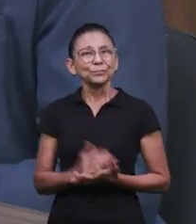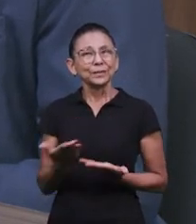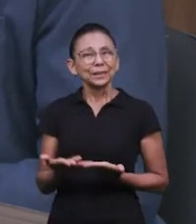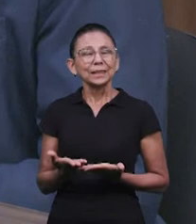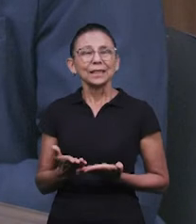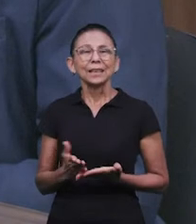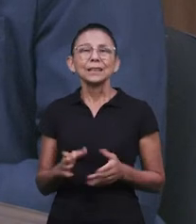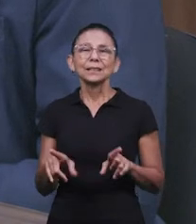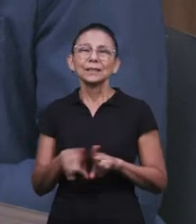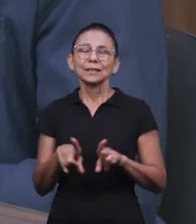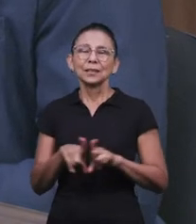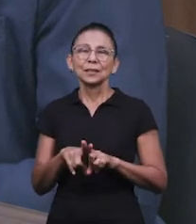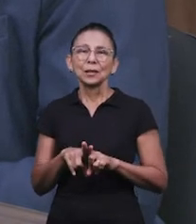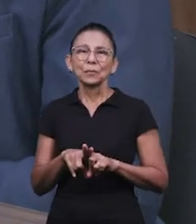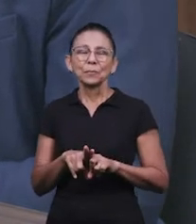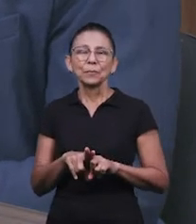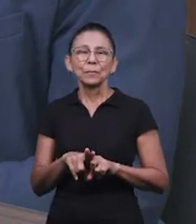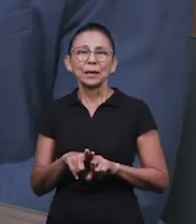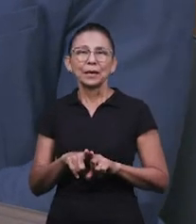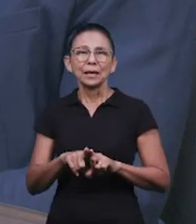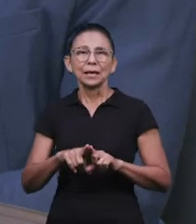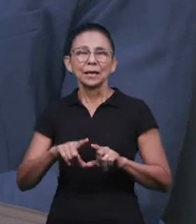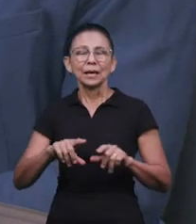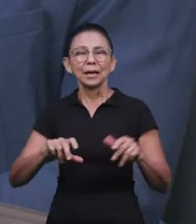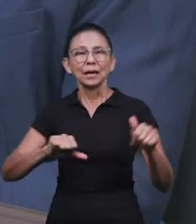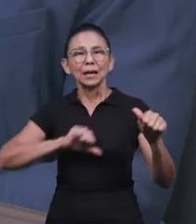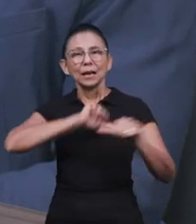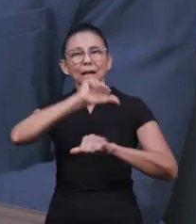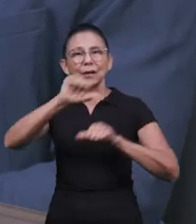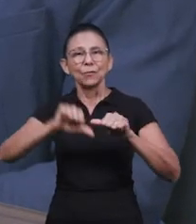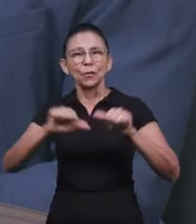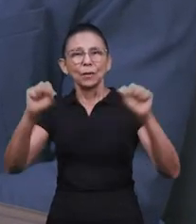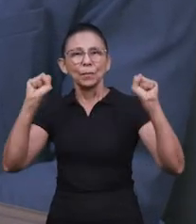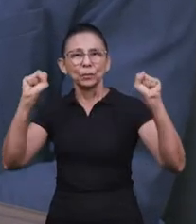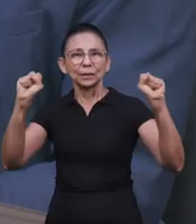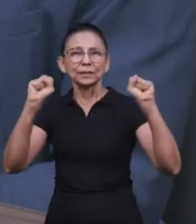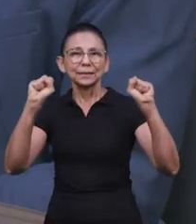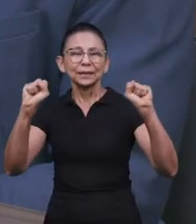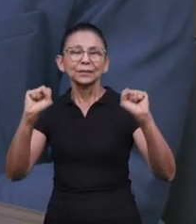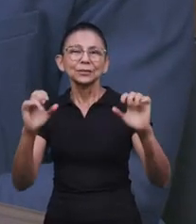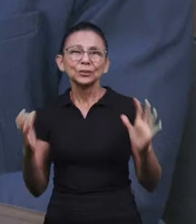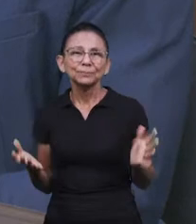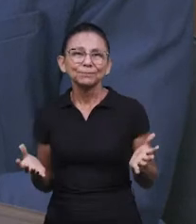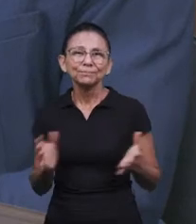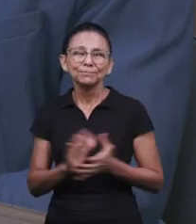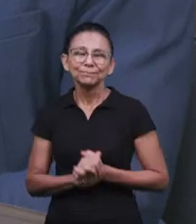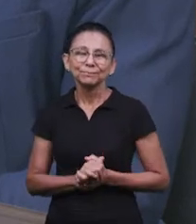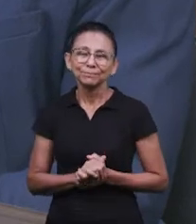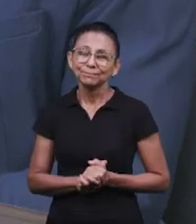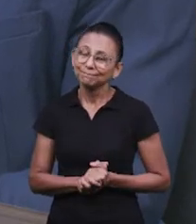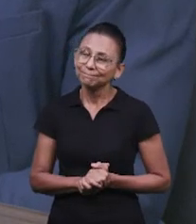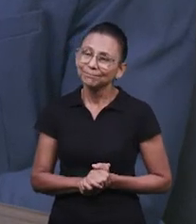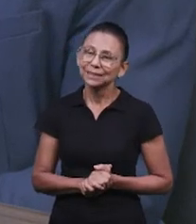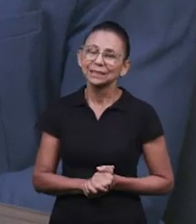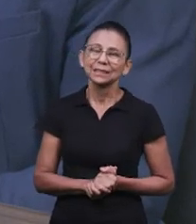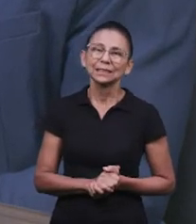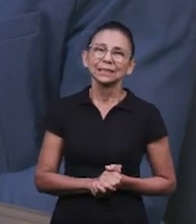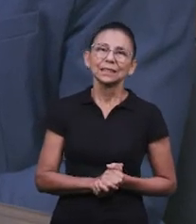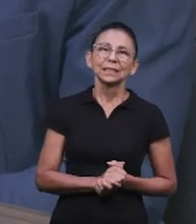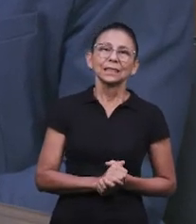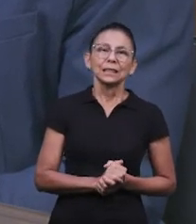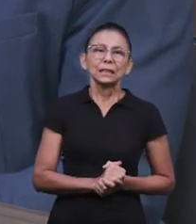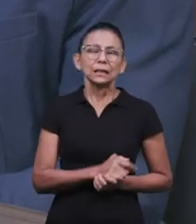o que acontecia? Depois que ele leu um texto, ele acreditava que naquela noite, o Deus da morte, olha só, o Deus da morte permitia que os mortos